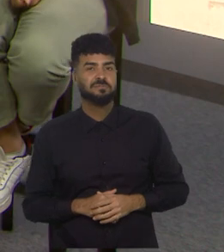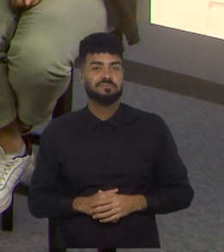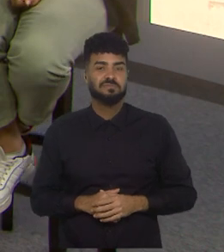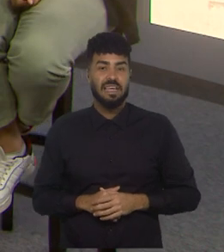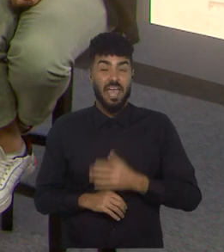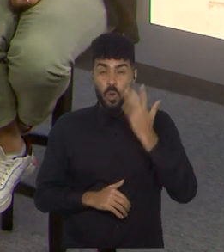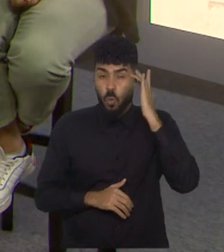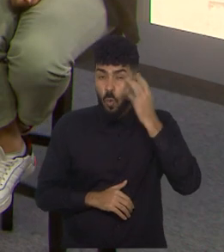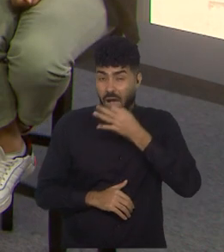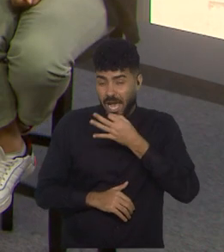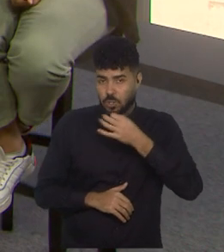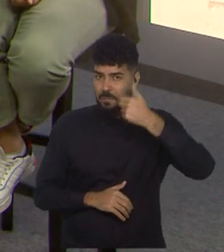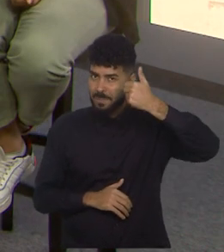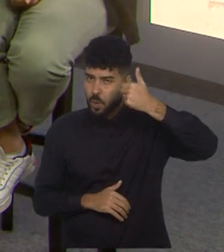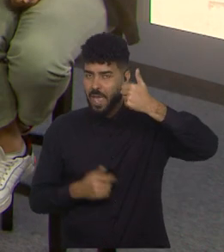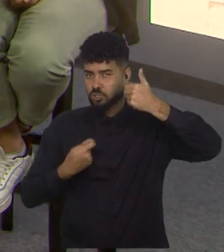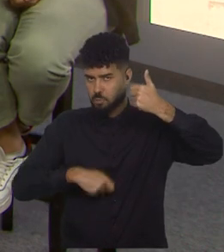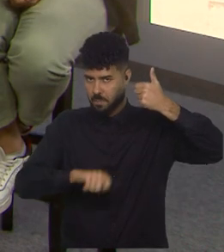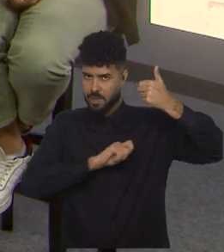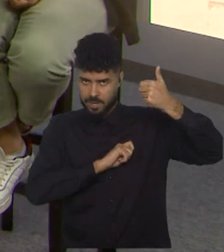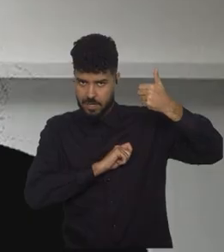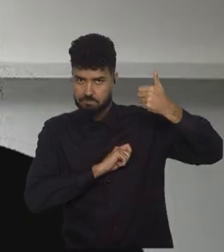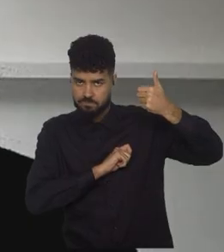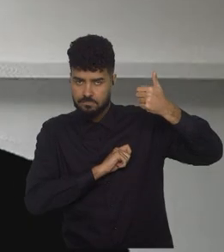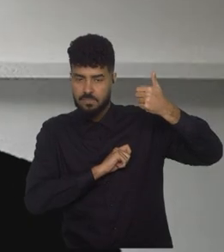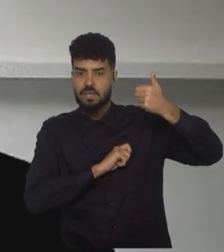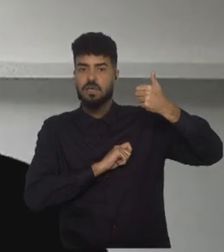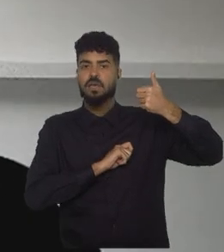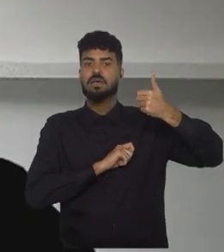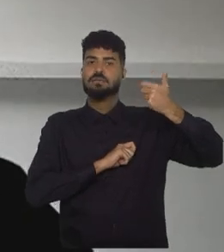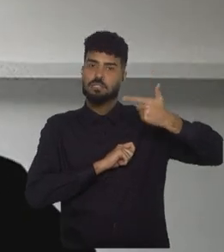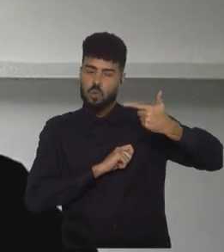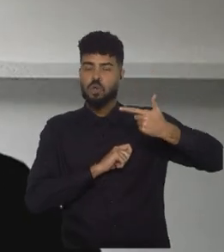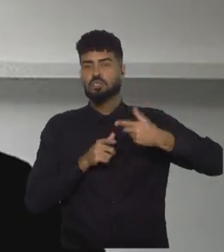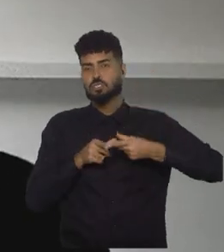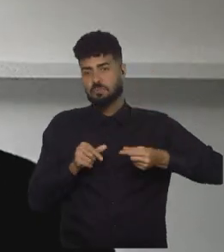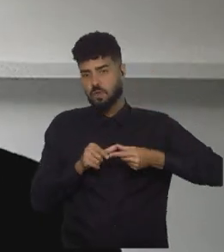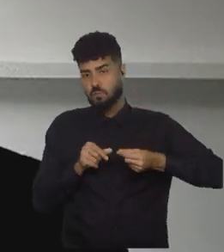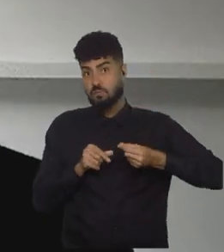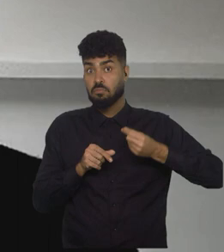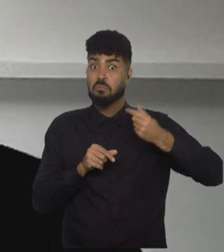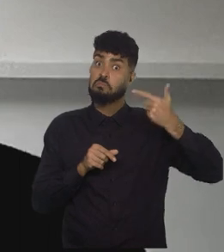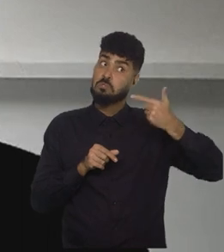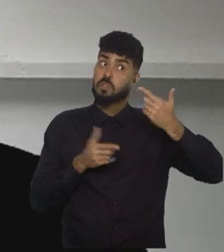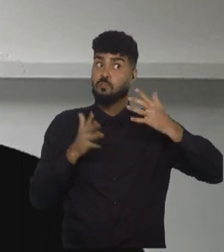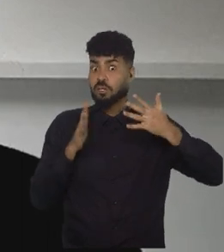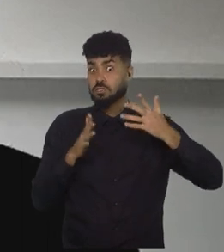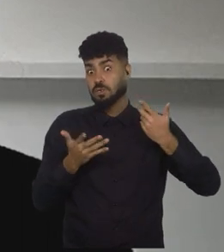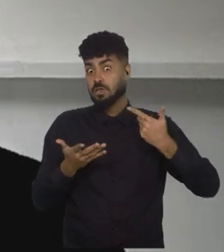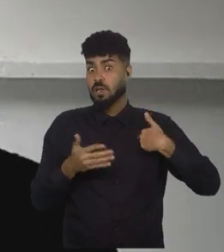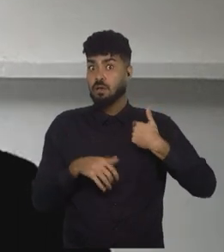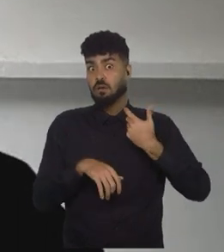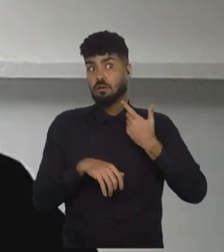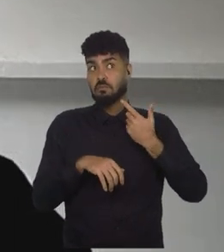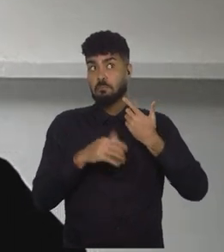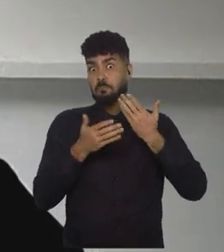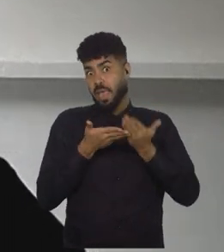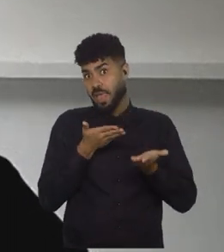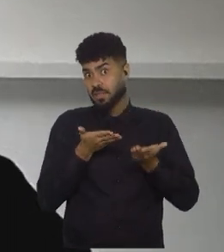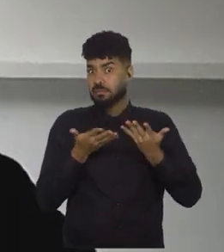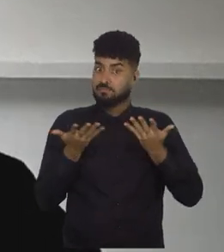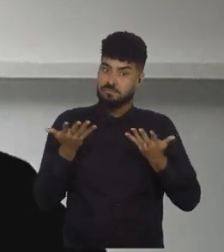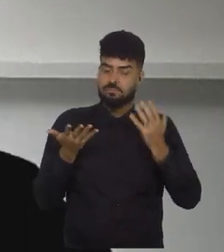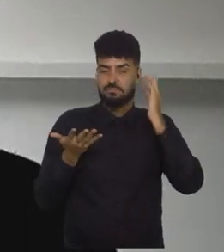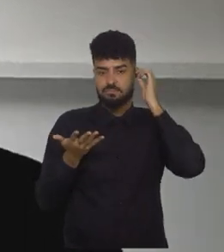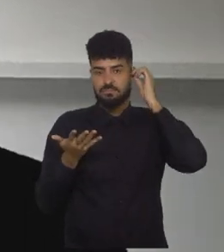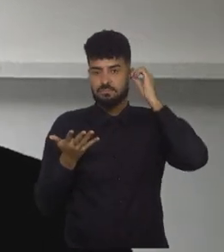Eu acho que vai dar Espanha na primeira colocação, ido pelo Japão, mas, de repente, o Japão apronta. Não me surpreende tanto, mas eu acho que